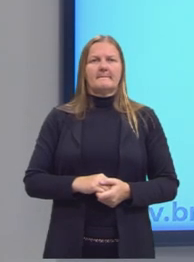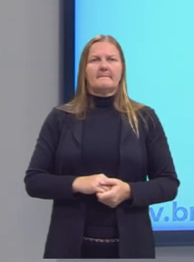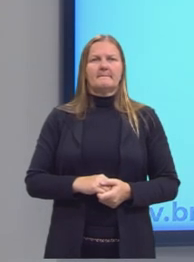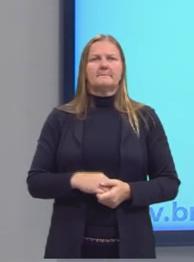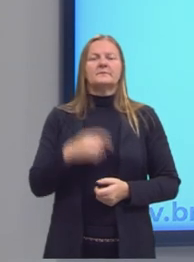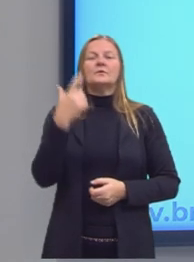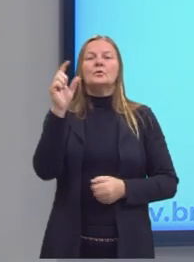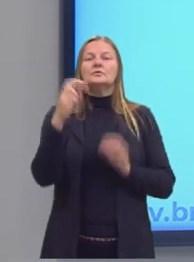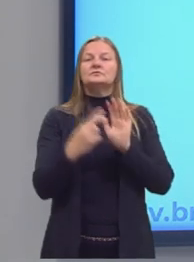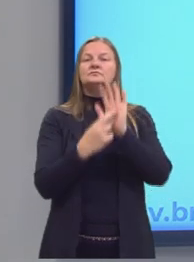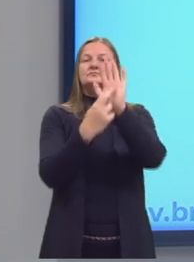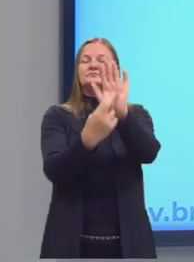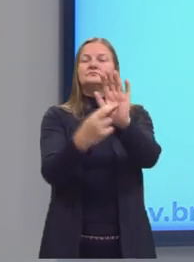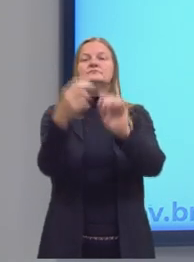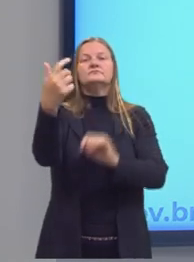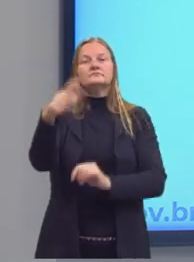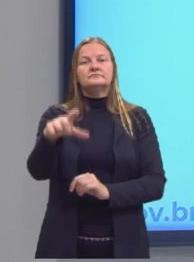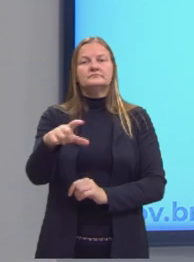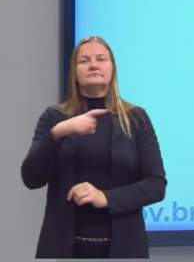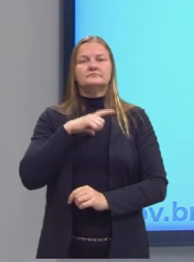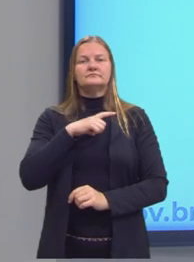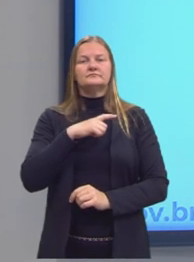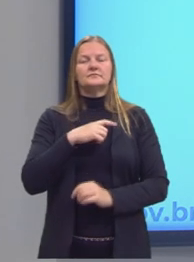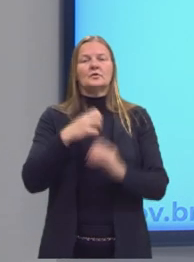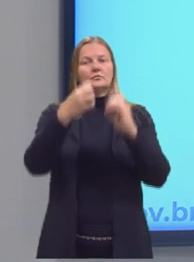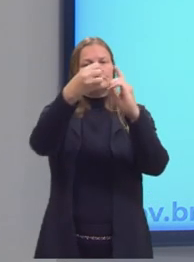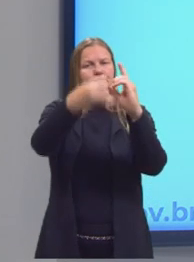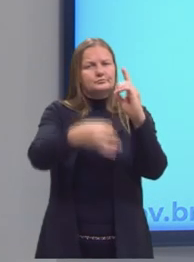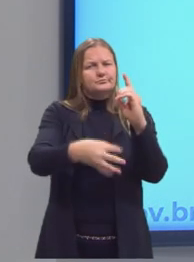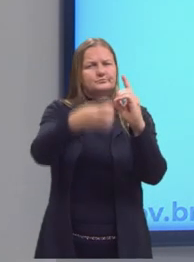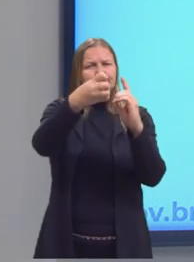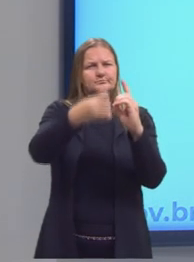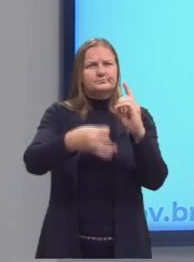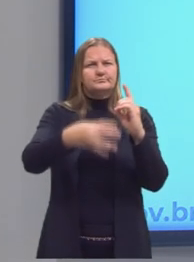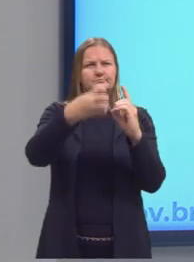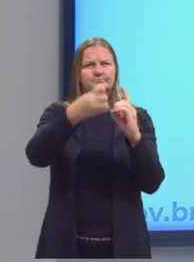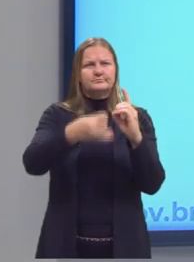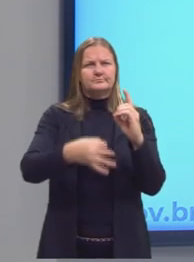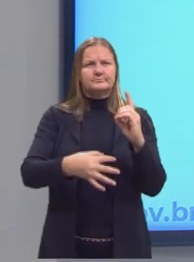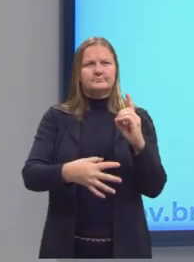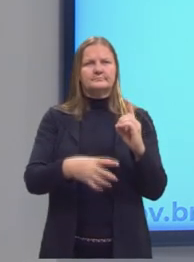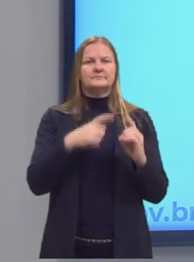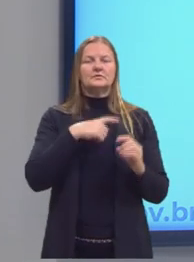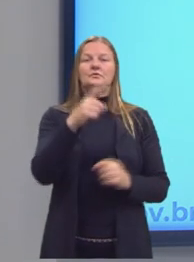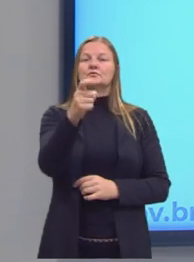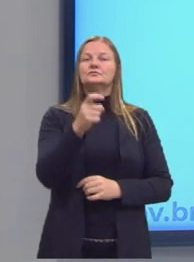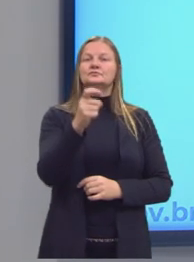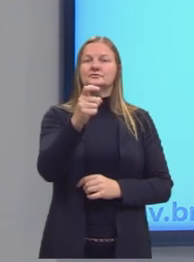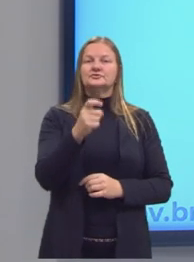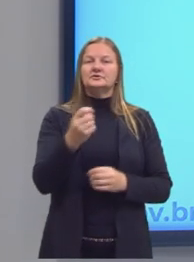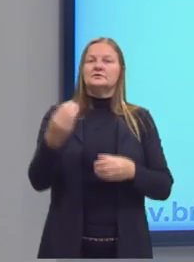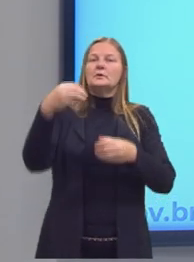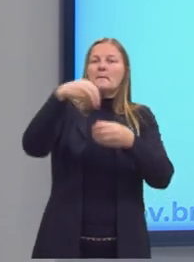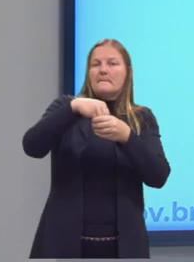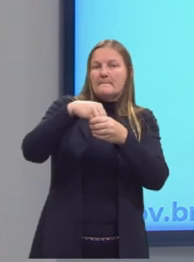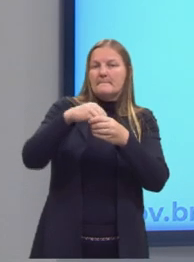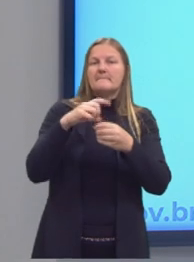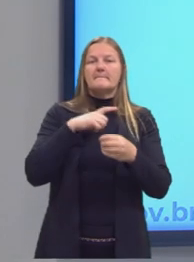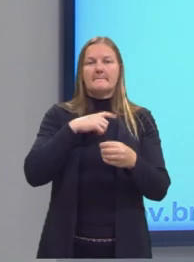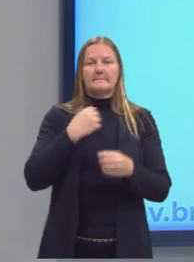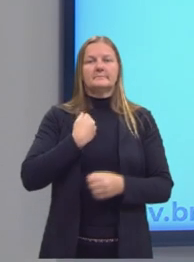representação, novamente, é pela descrição, né? O X pertence aos números